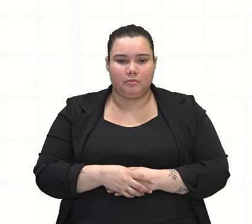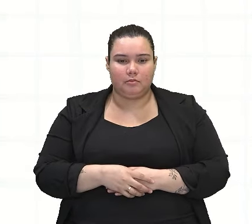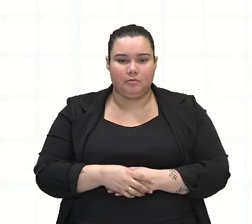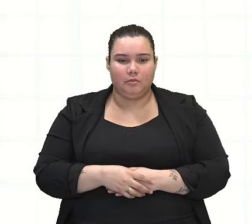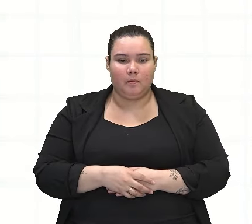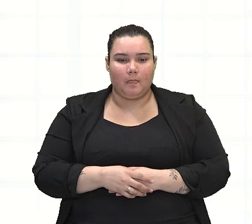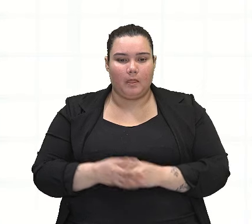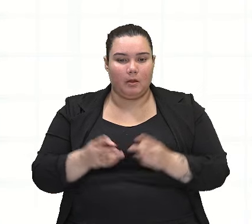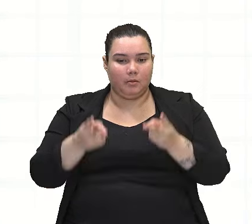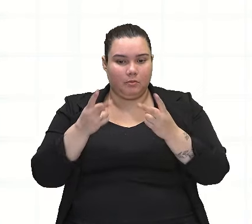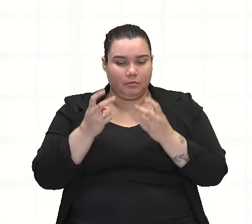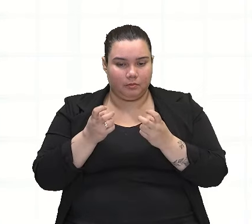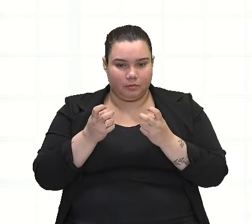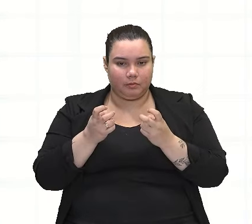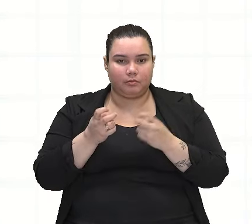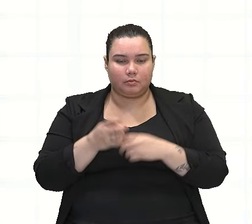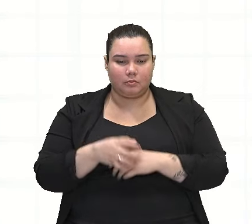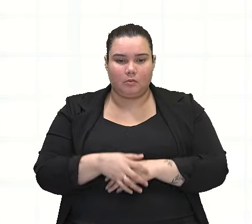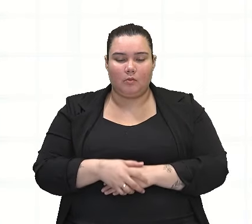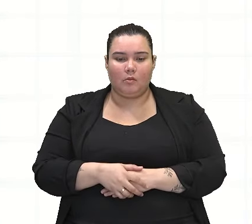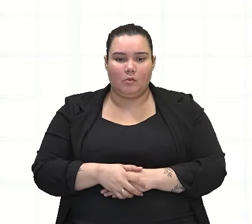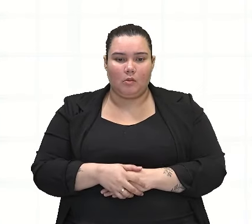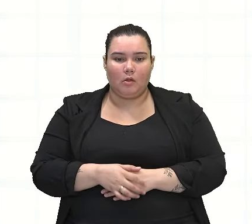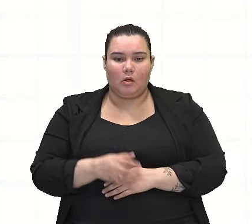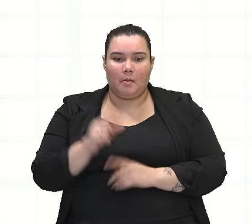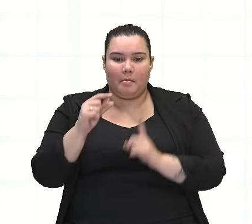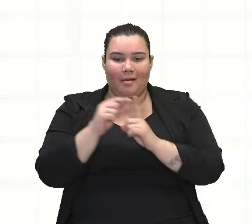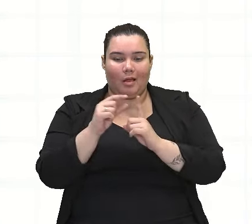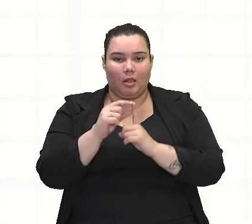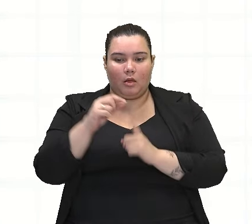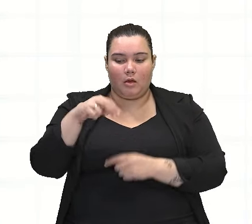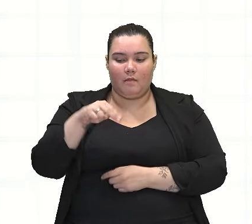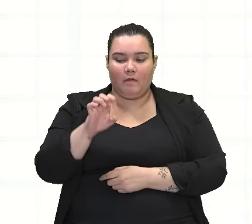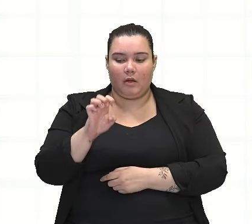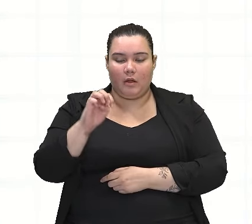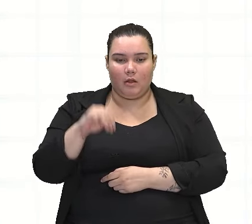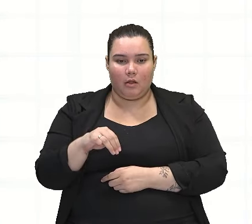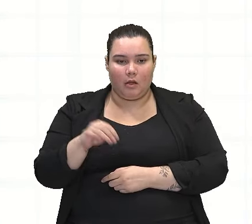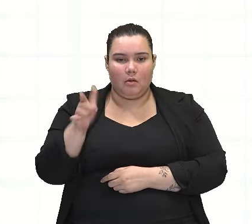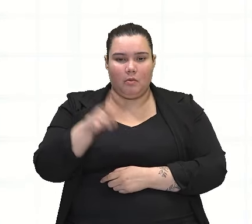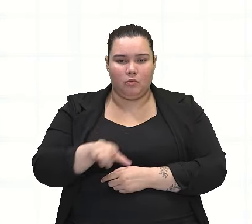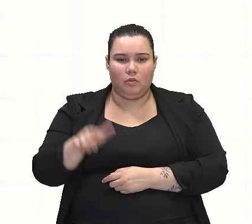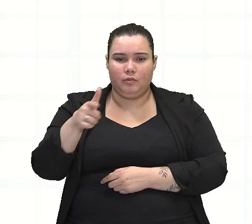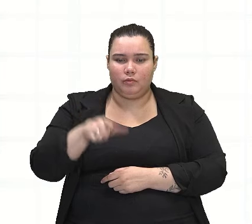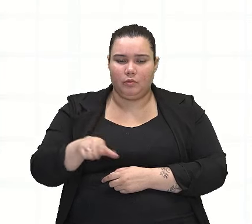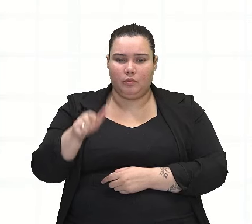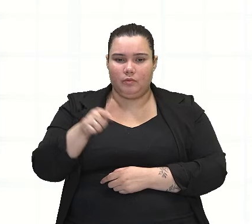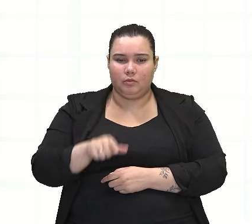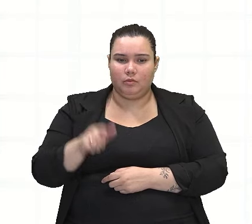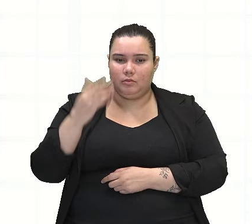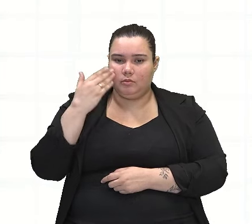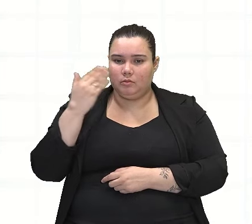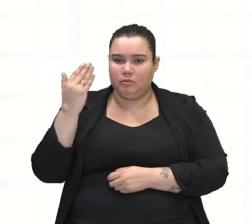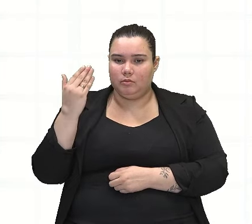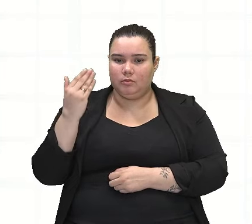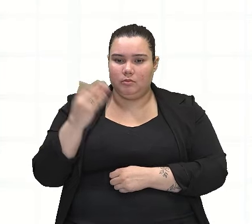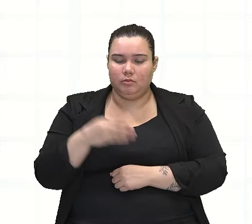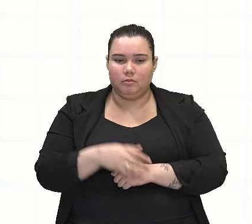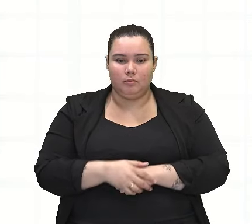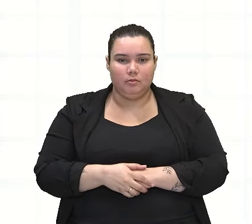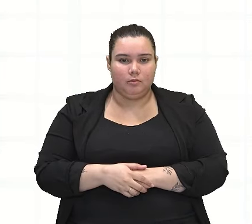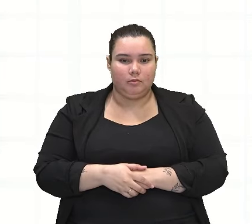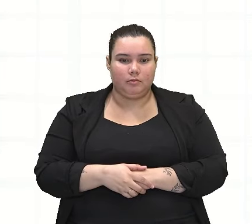nós temos a repetição desse elemento aqui, o nem, certo? Observem que ele é repetido